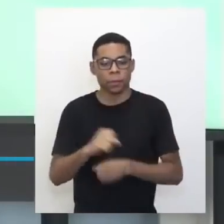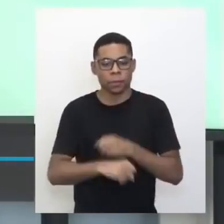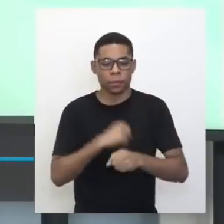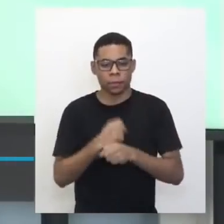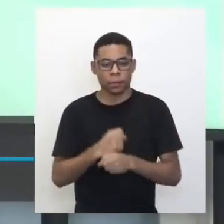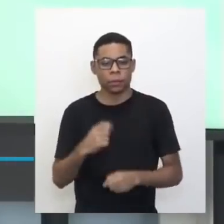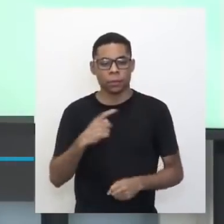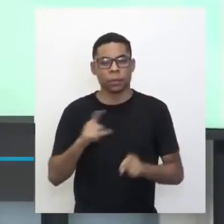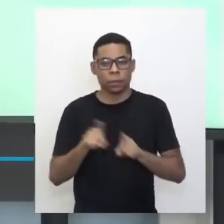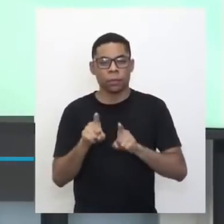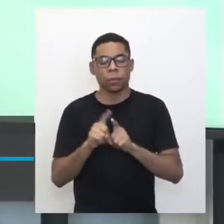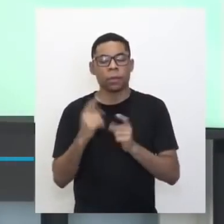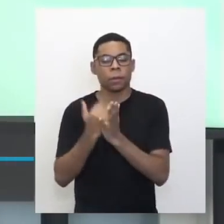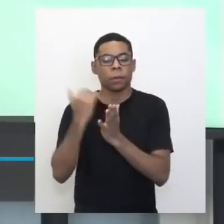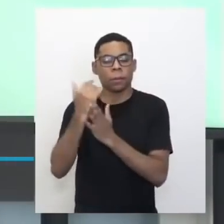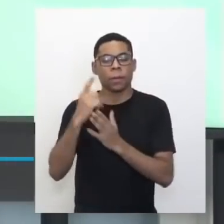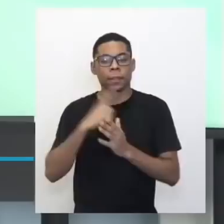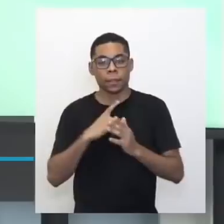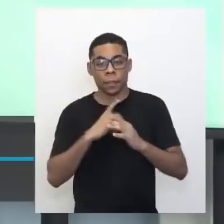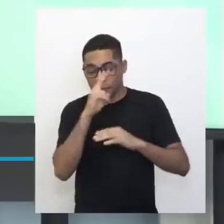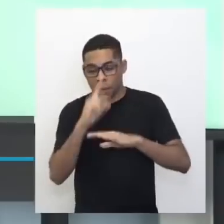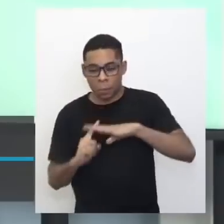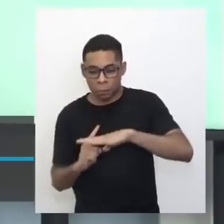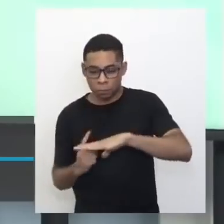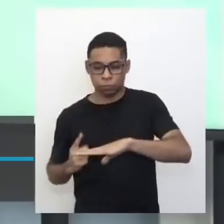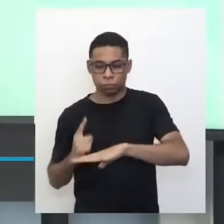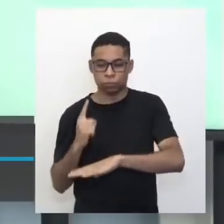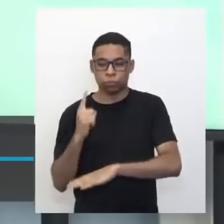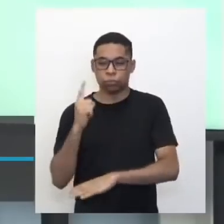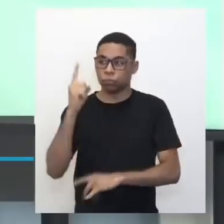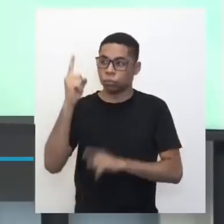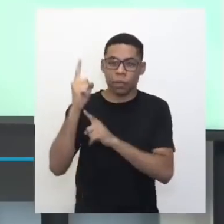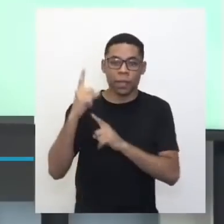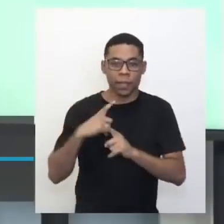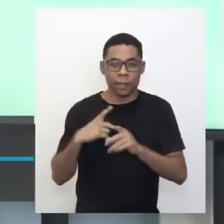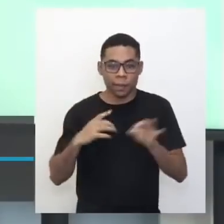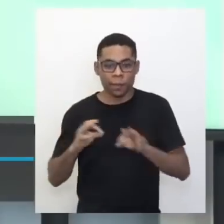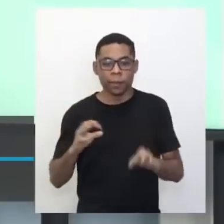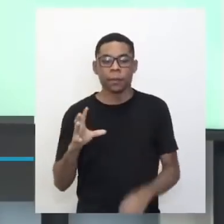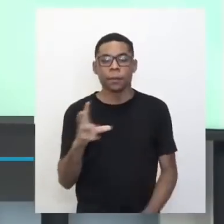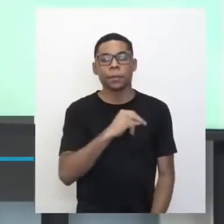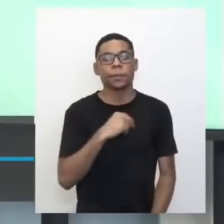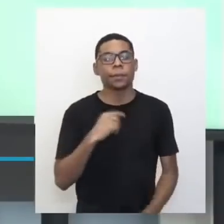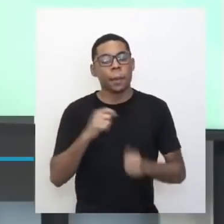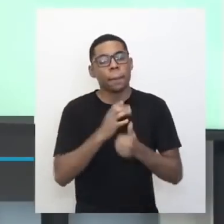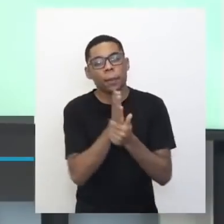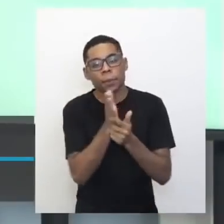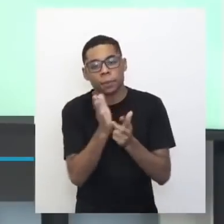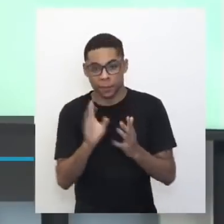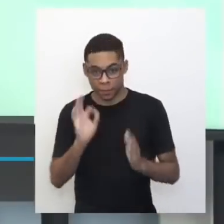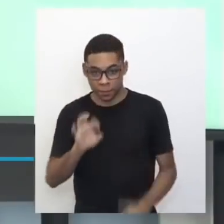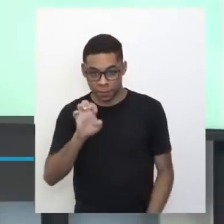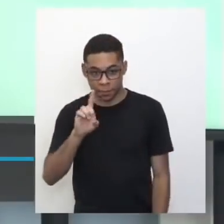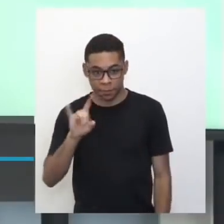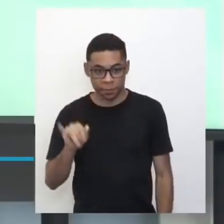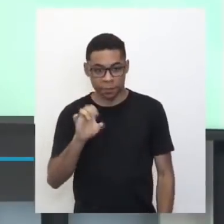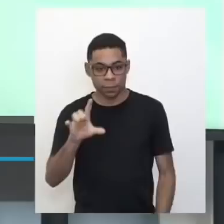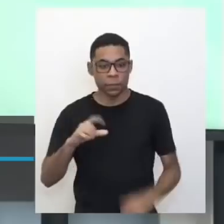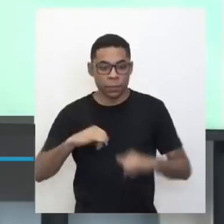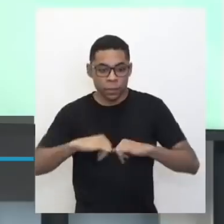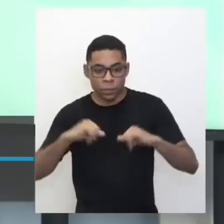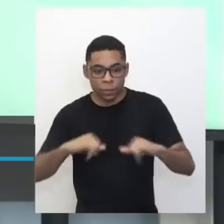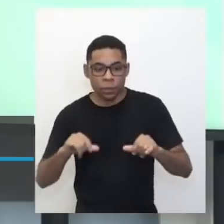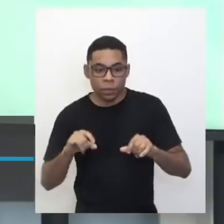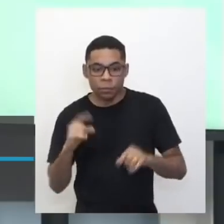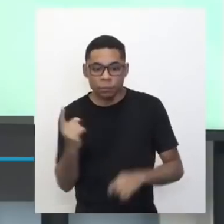tem também o lançamento do Foguete, que é uma coisa muito bacana, tudo que a gente puder trazer aqui que estiver dentro das nossas possibilidades, né, Edujoel? Para divulgar e tudo mais,